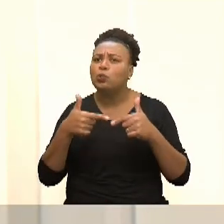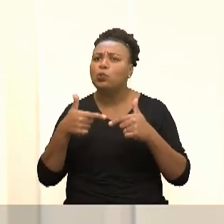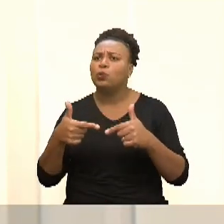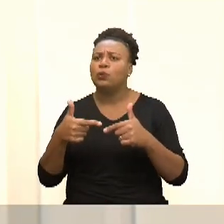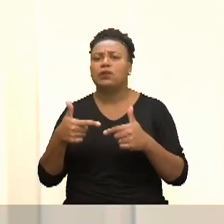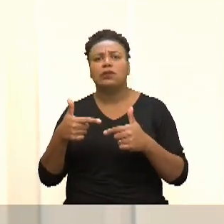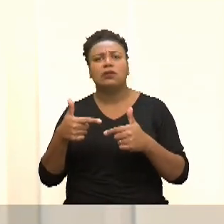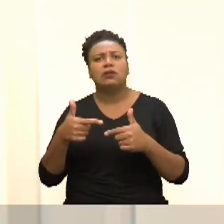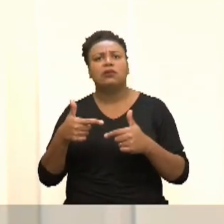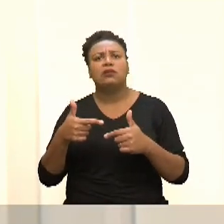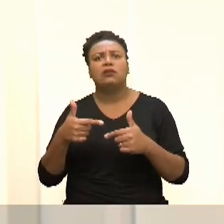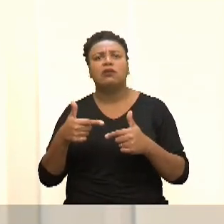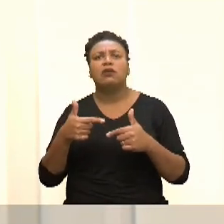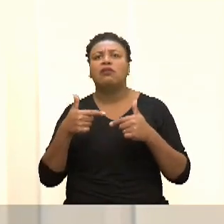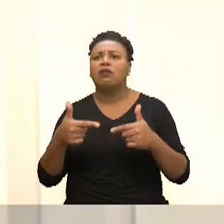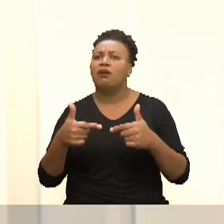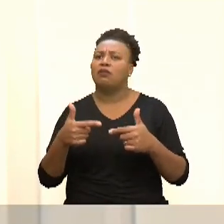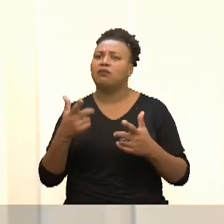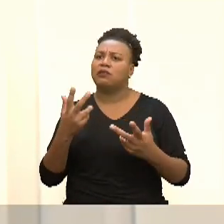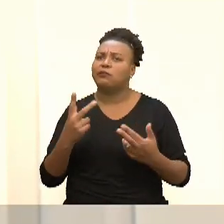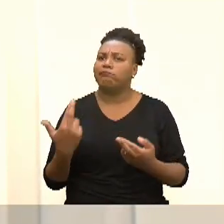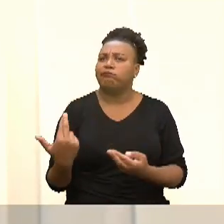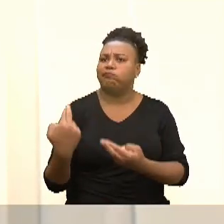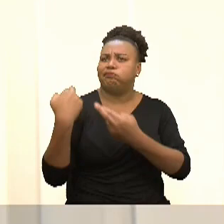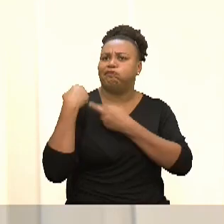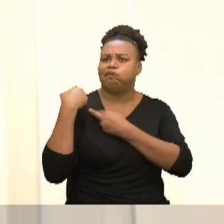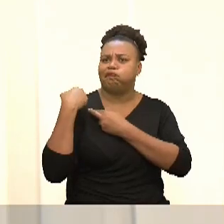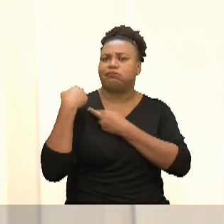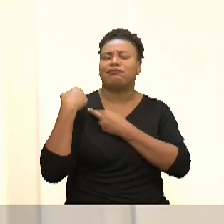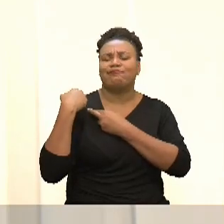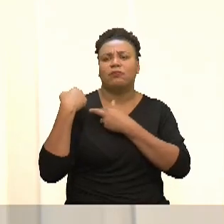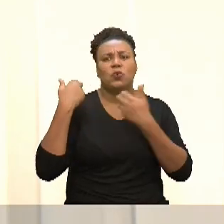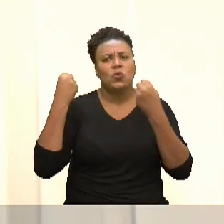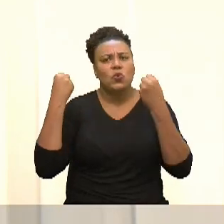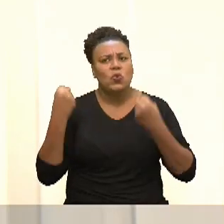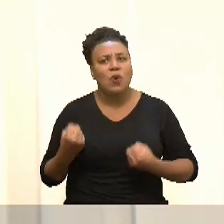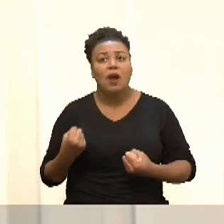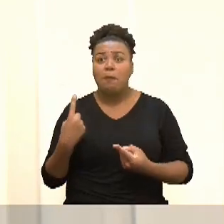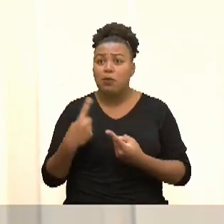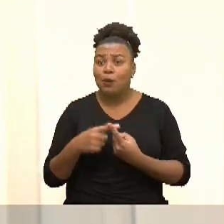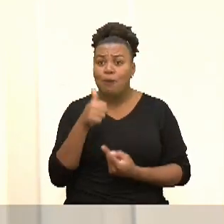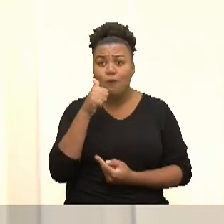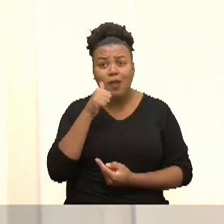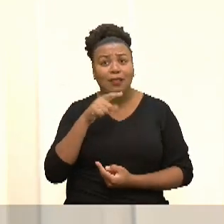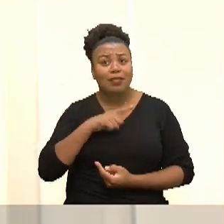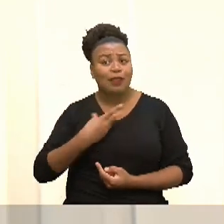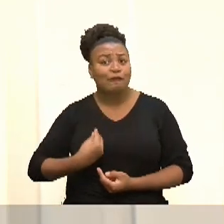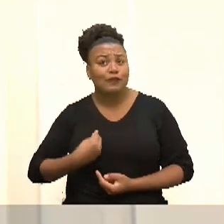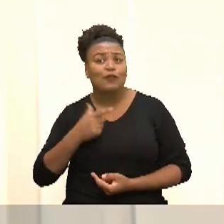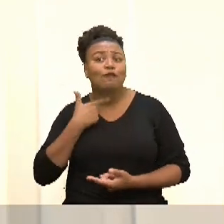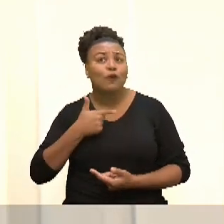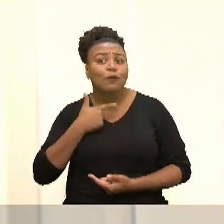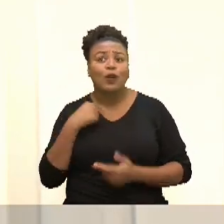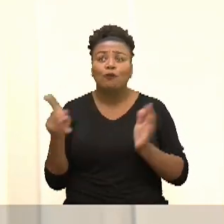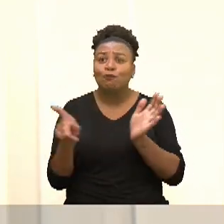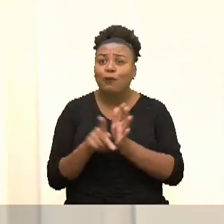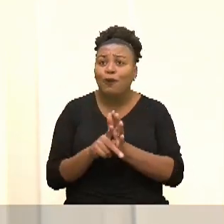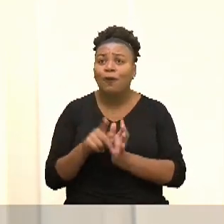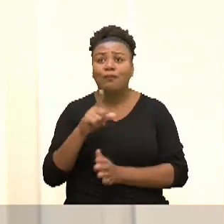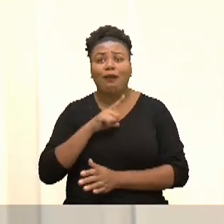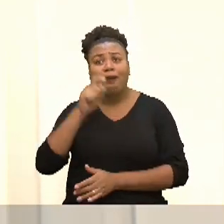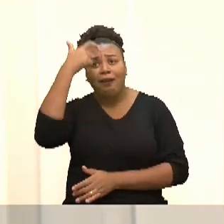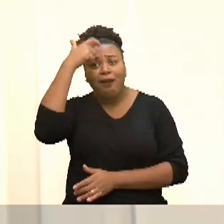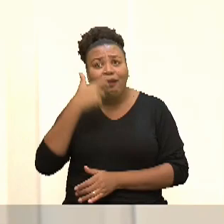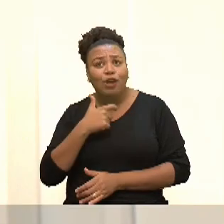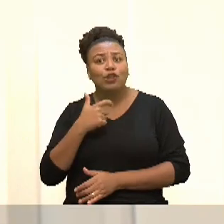e levando nas costas o mundo inteiro, porque essa mulher também tem vida, ela tem desejos individuais, ela também é um